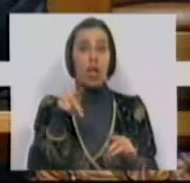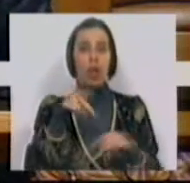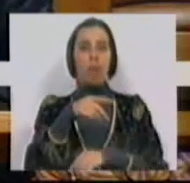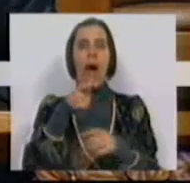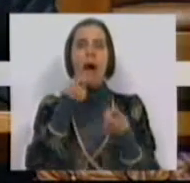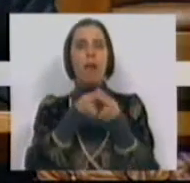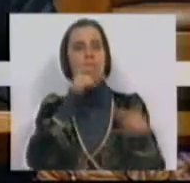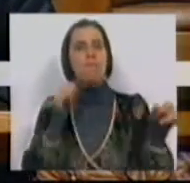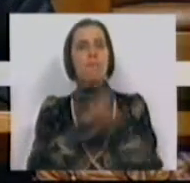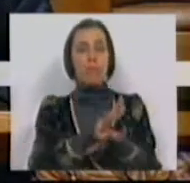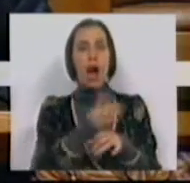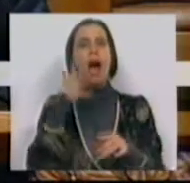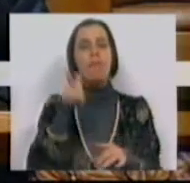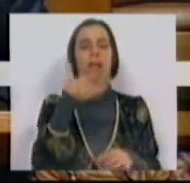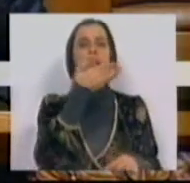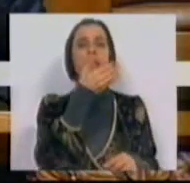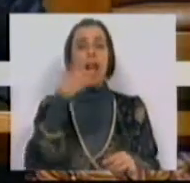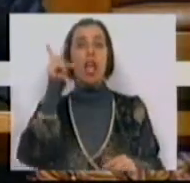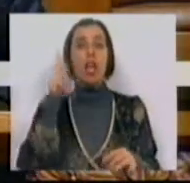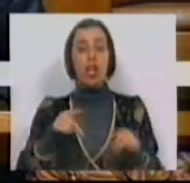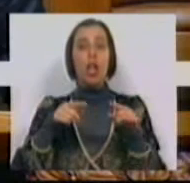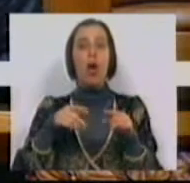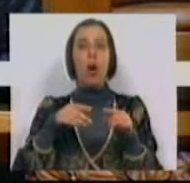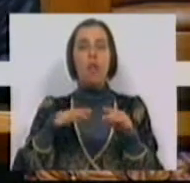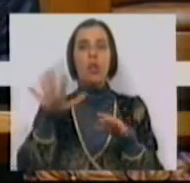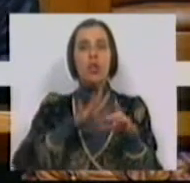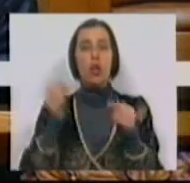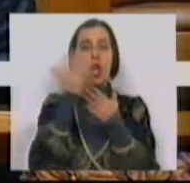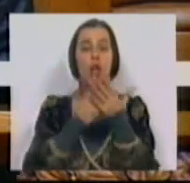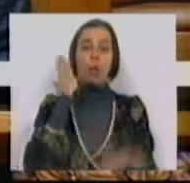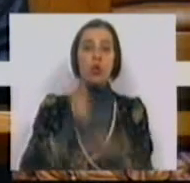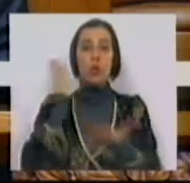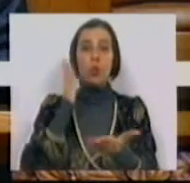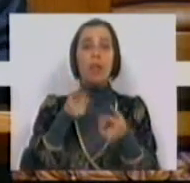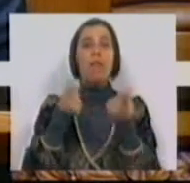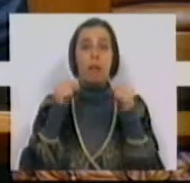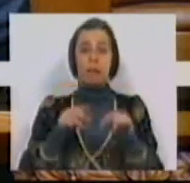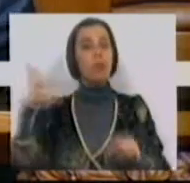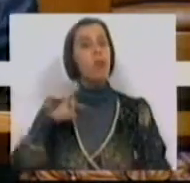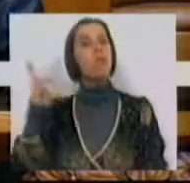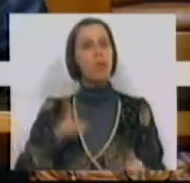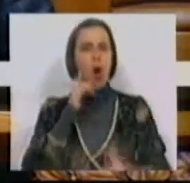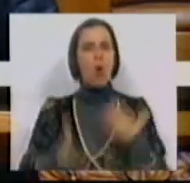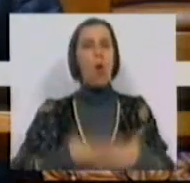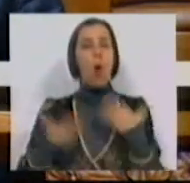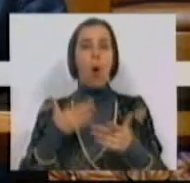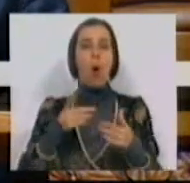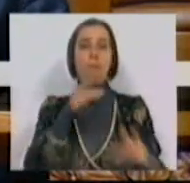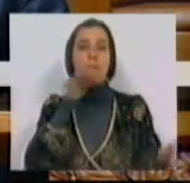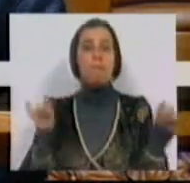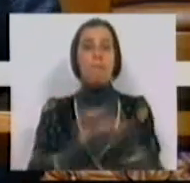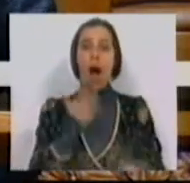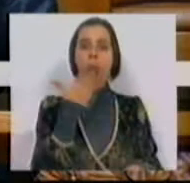de costa e mais de 1.700 km² de zona económica exclusiva, e por isso Portugal continua a ter no mar